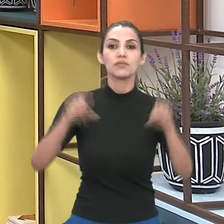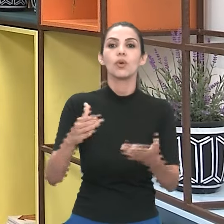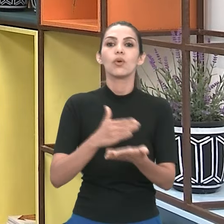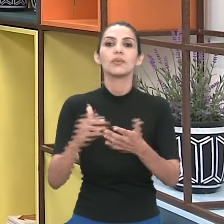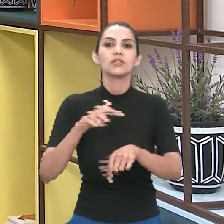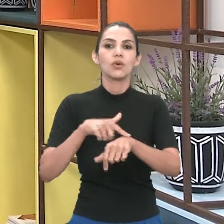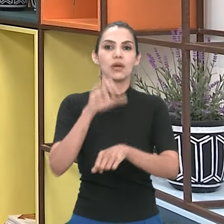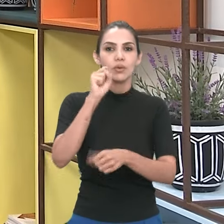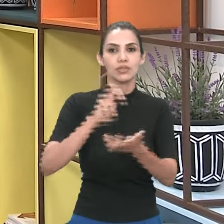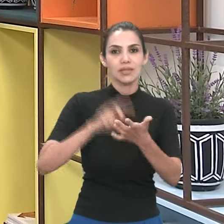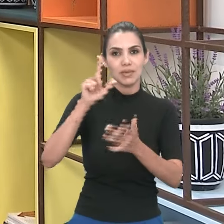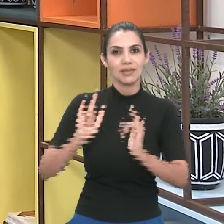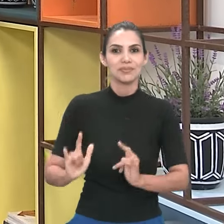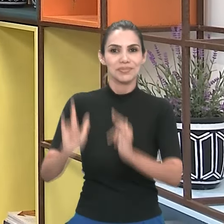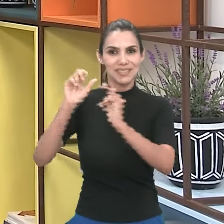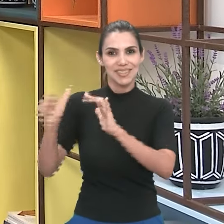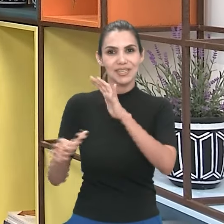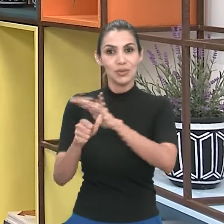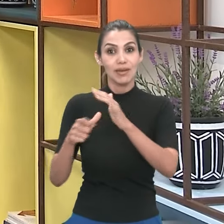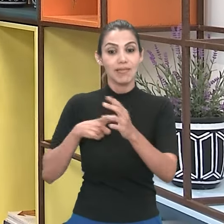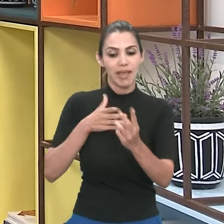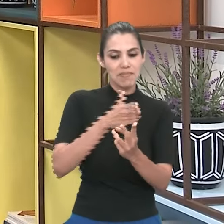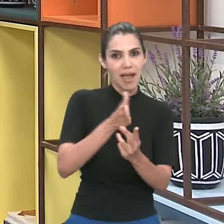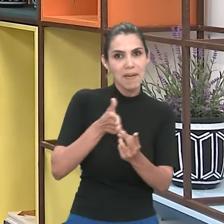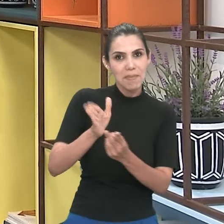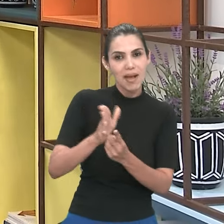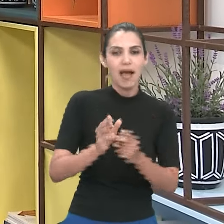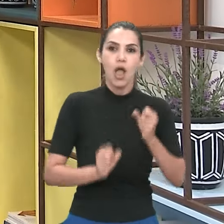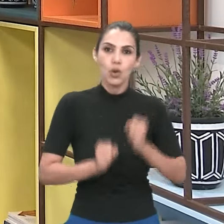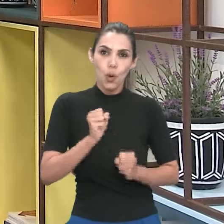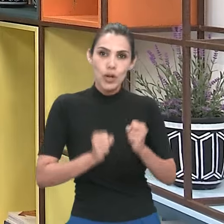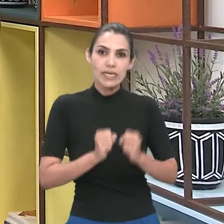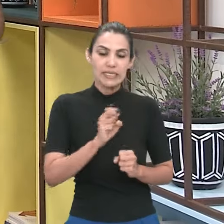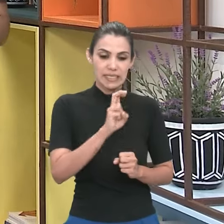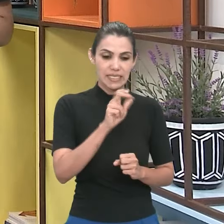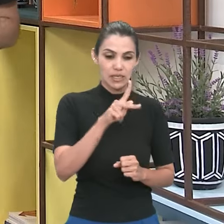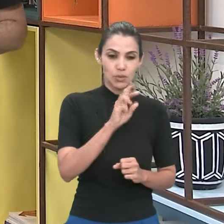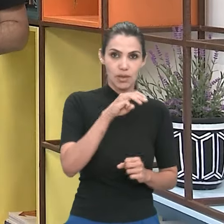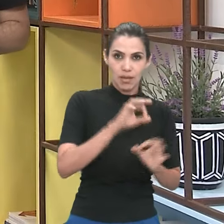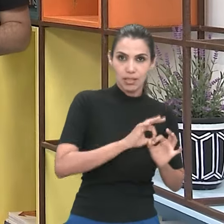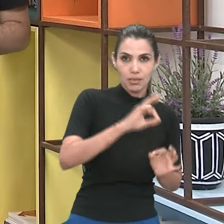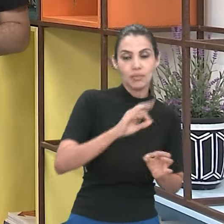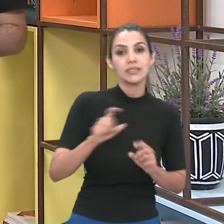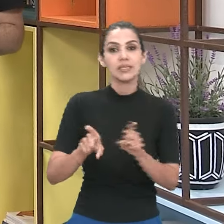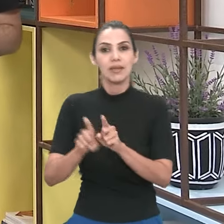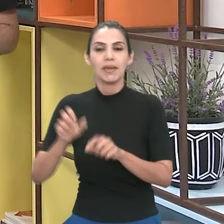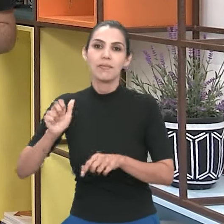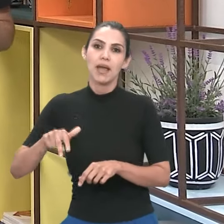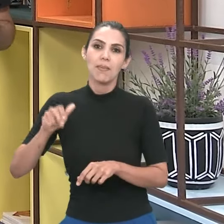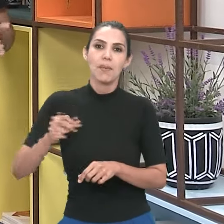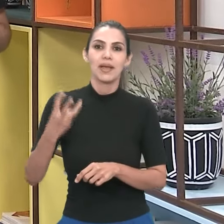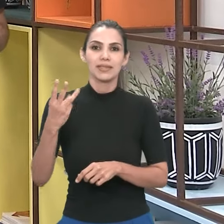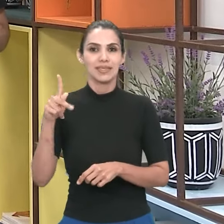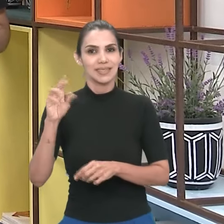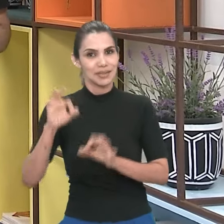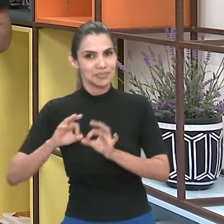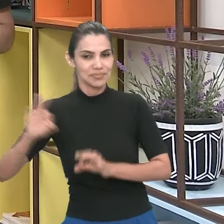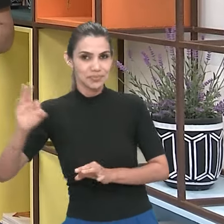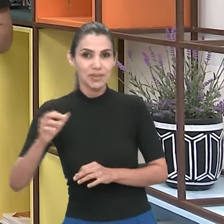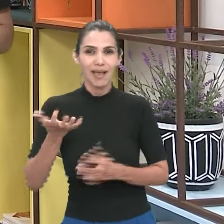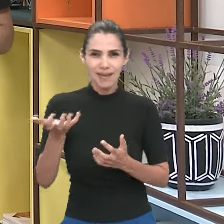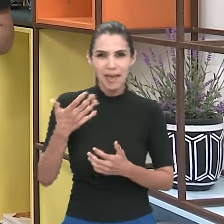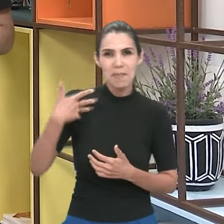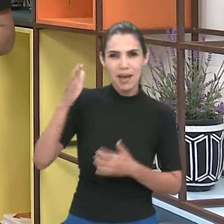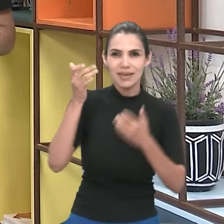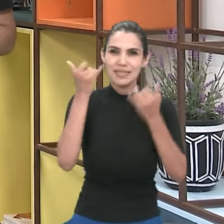manhã no prédio da Reitoria e oferece duas modalidades, corrida de cinco quilômetros e caminhada de três quilômetros. Para mais informações, é